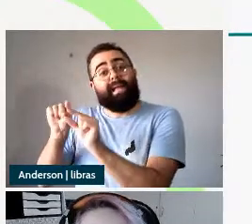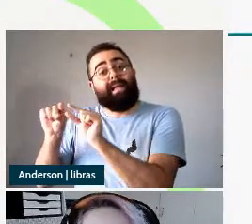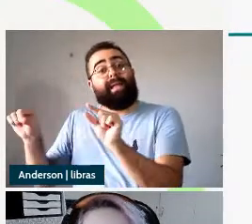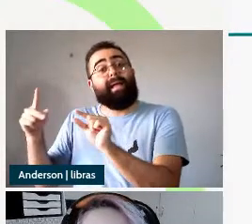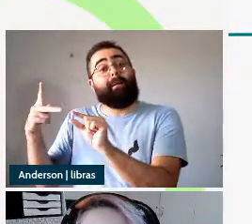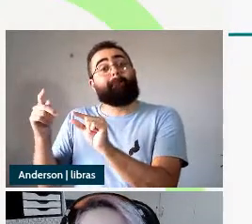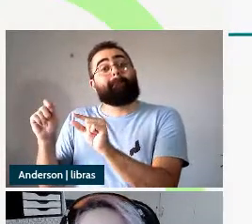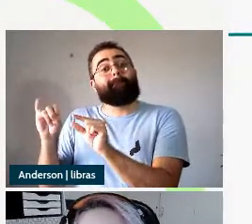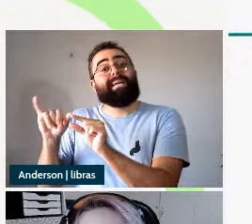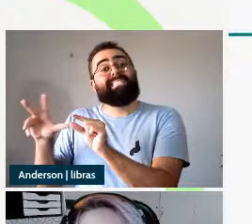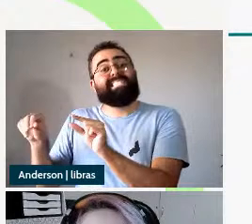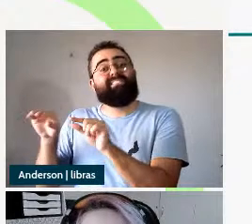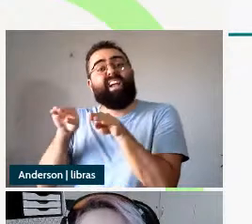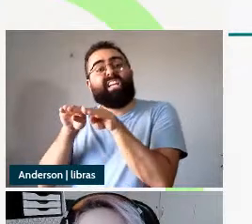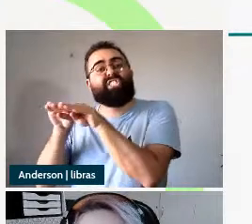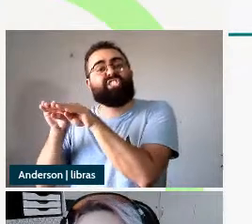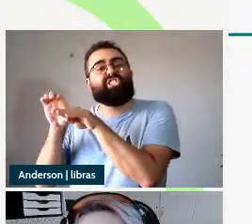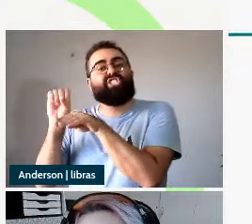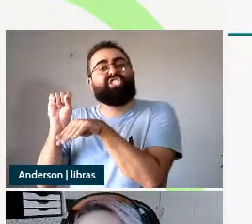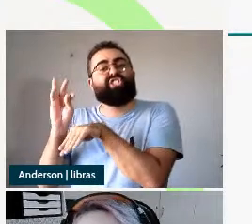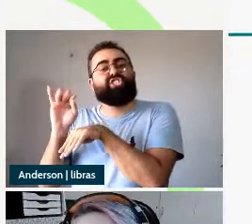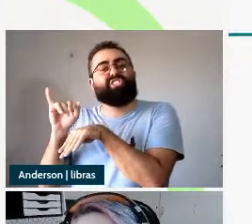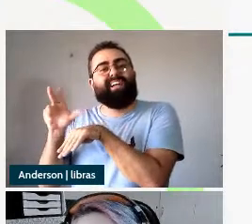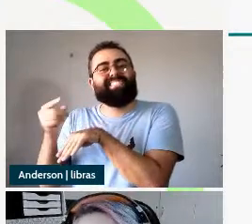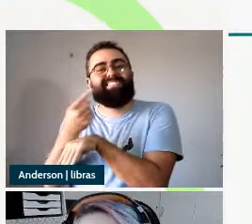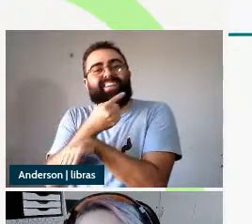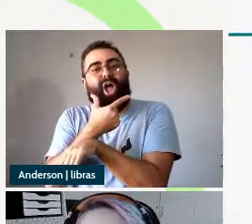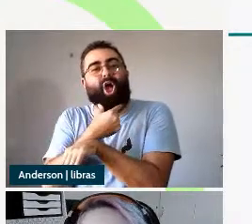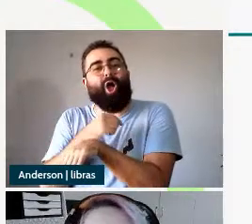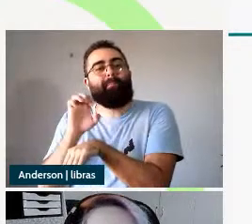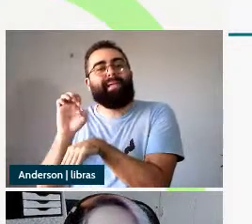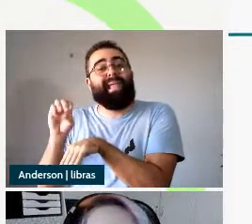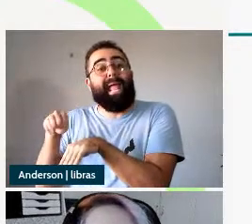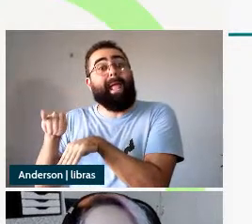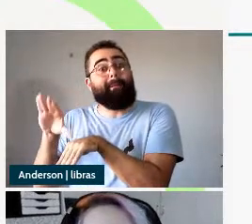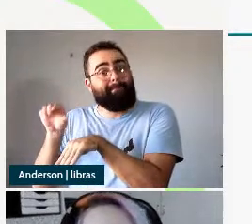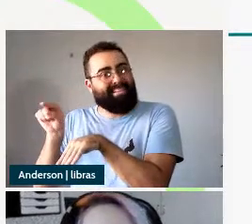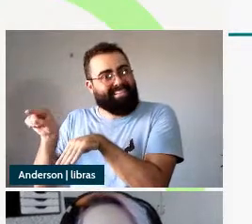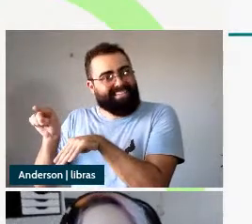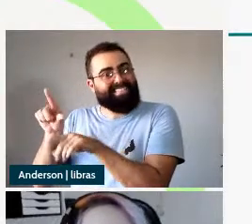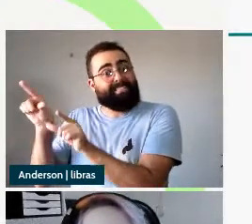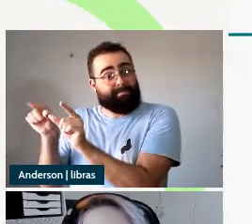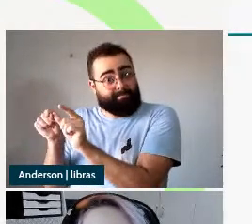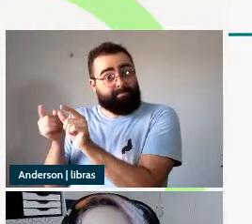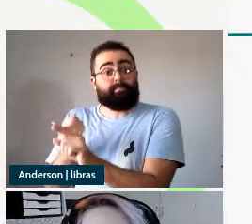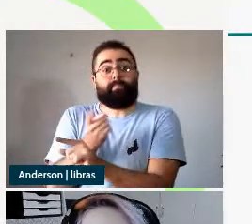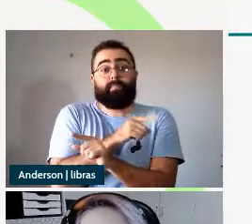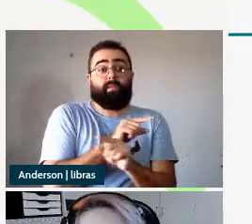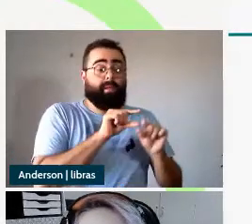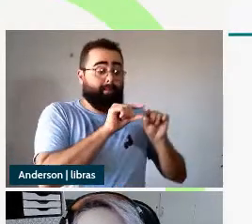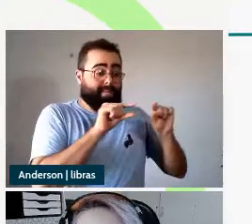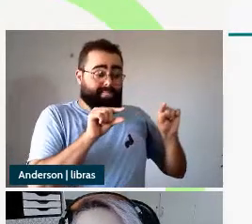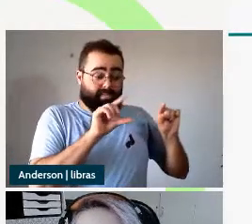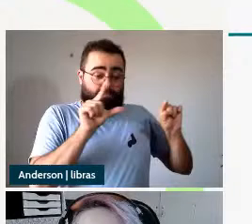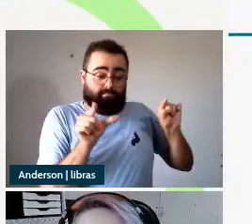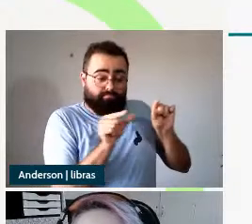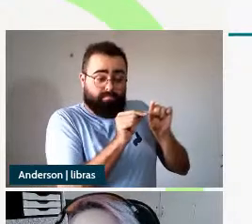Wendig então a gente teria um aspecto anexado diretamente raiz enquanto os participos com menos teriam